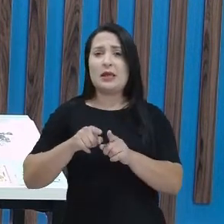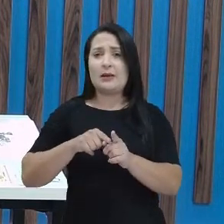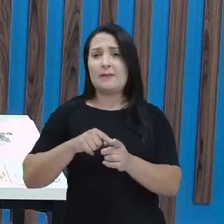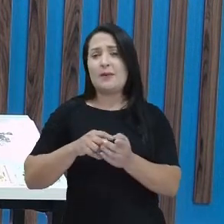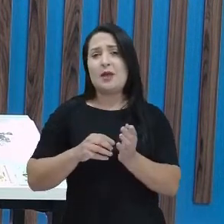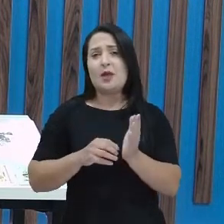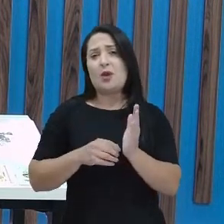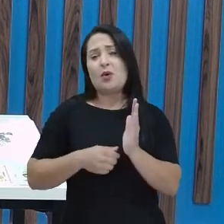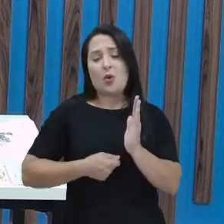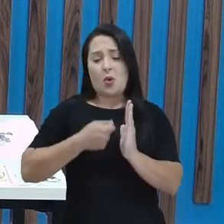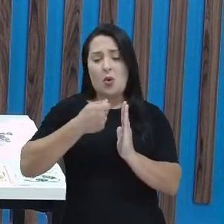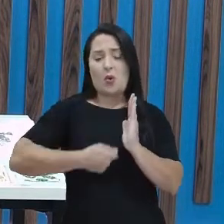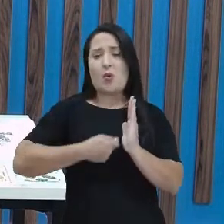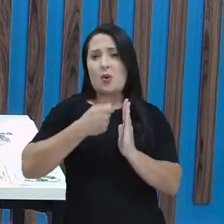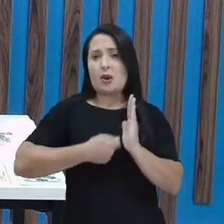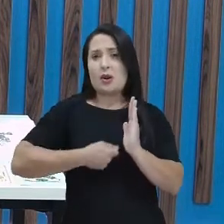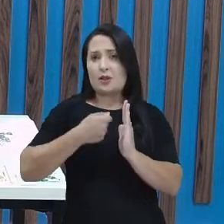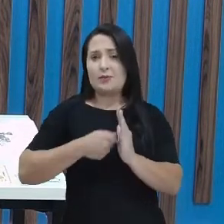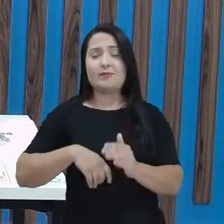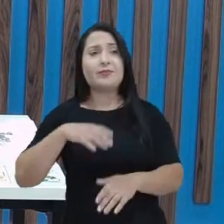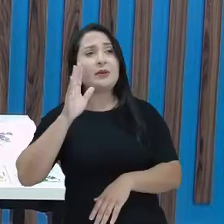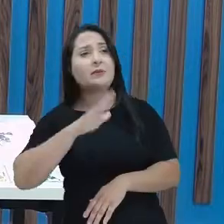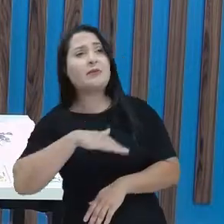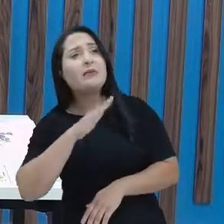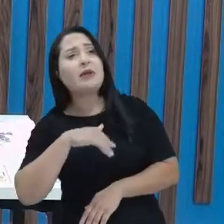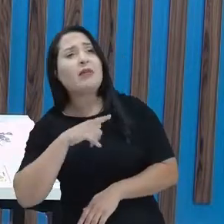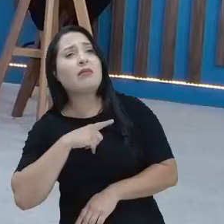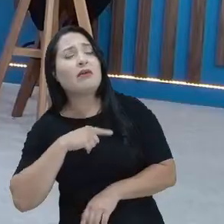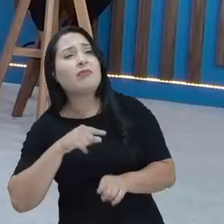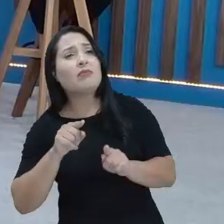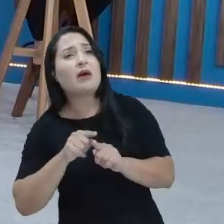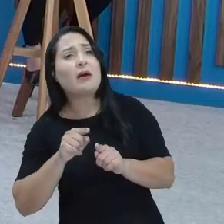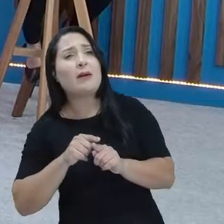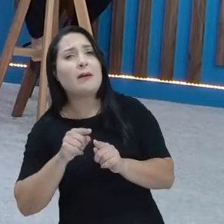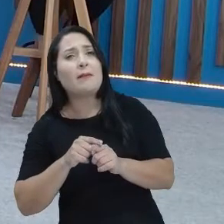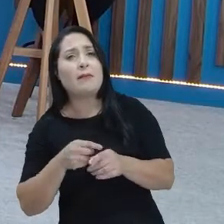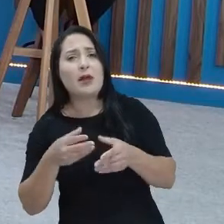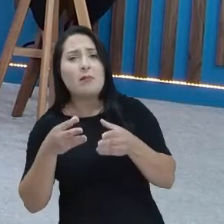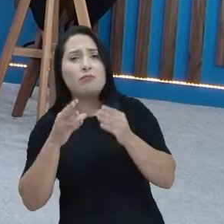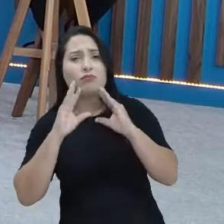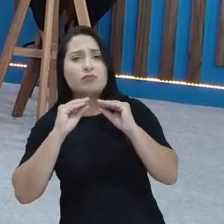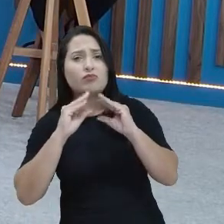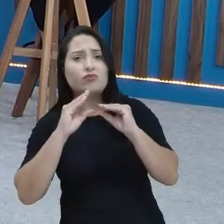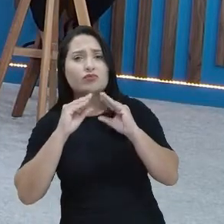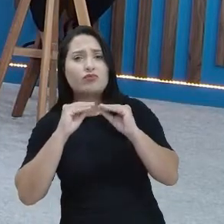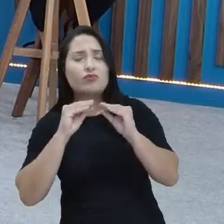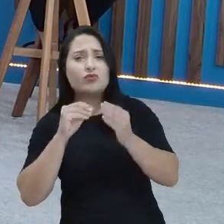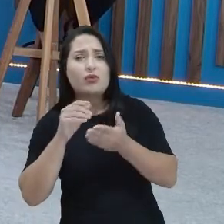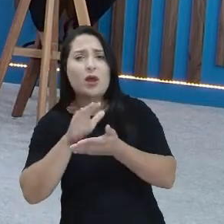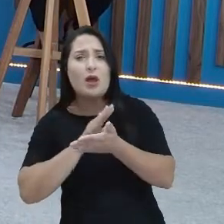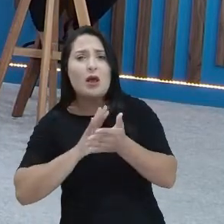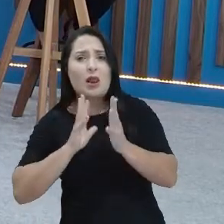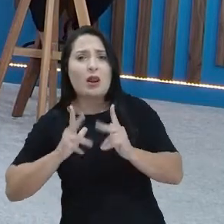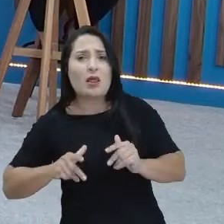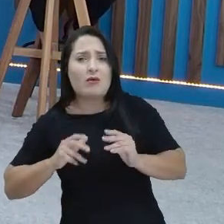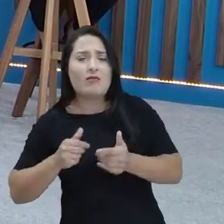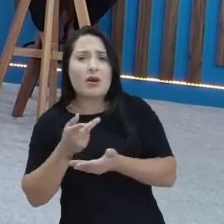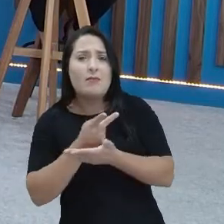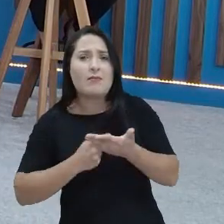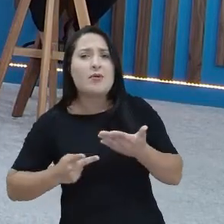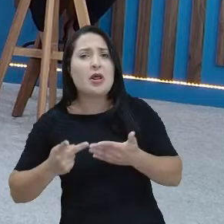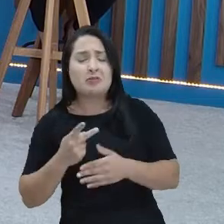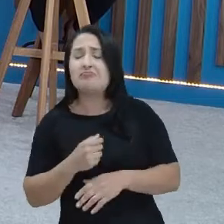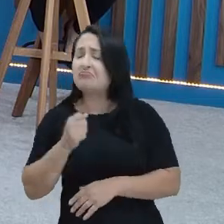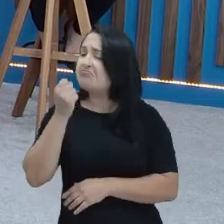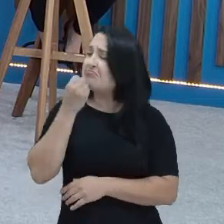espuma, tá? Para a professora Casey, também aquelas buchinhas de prato. É bem legal para pintar, viu? Ótima